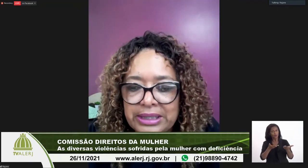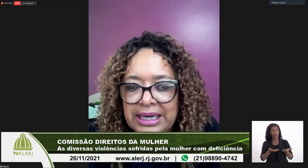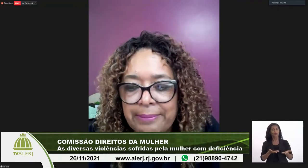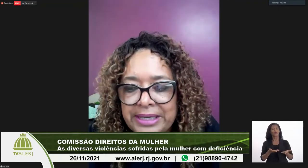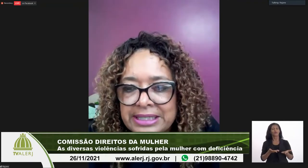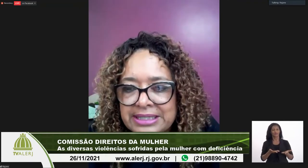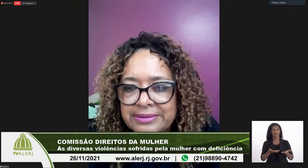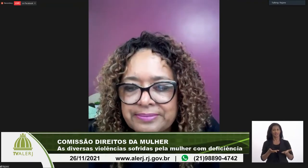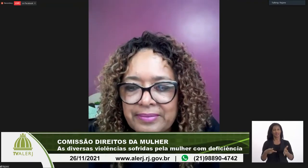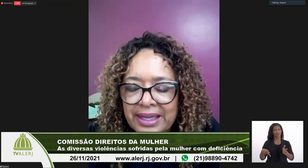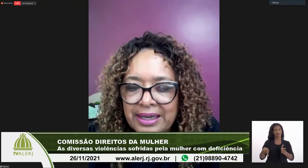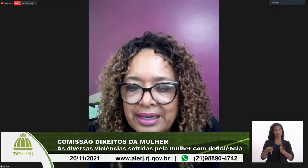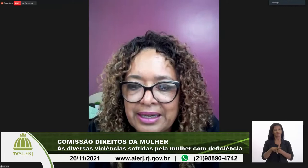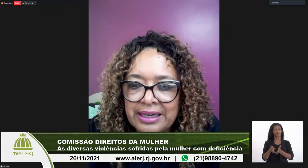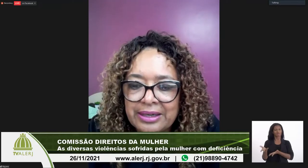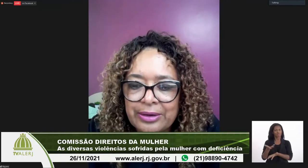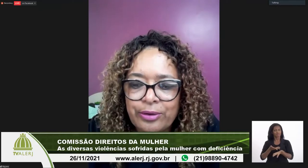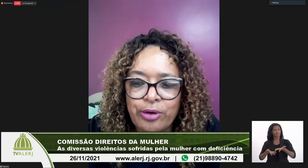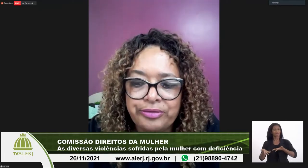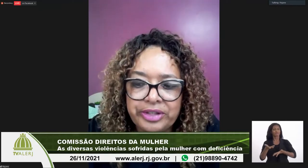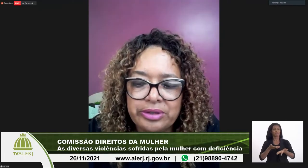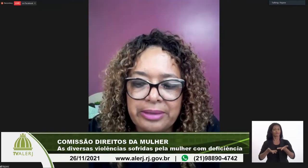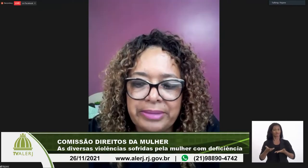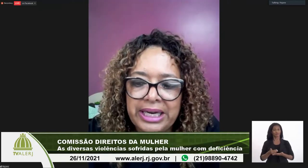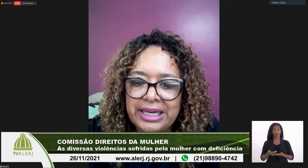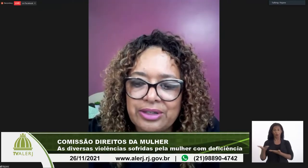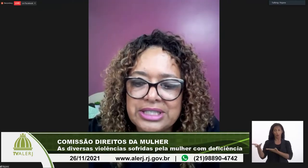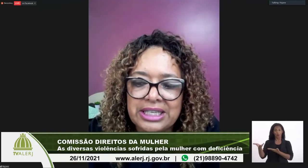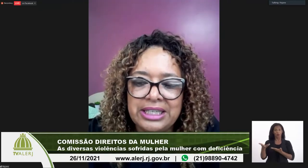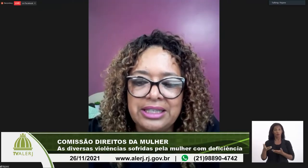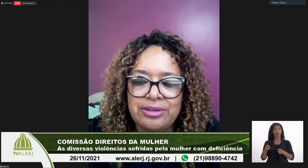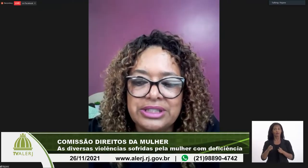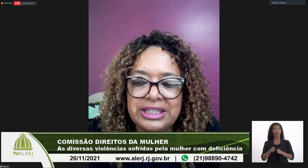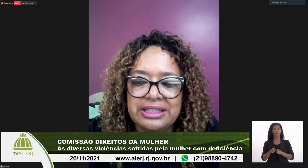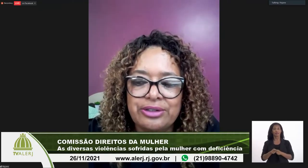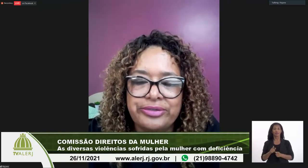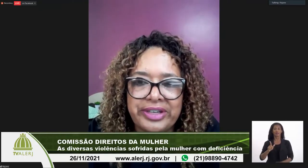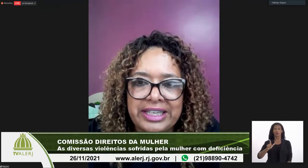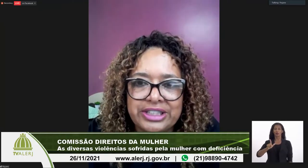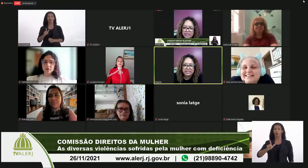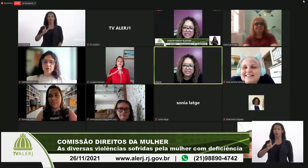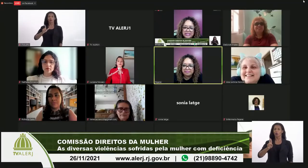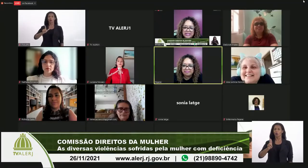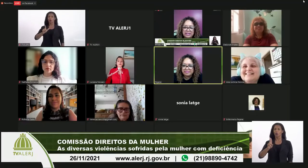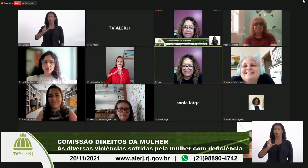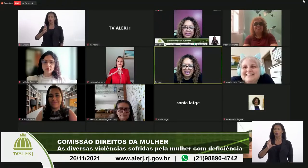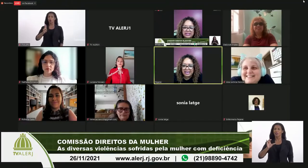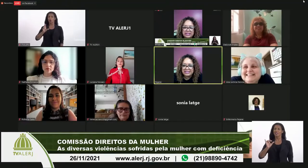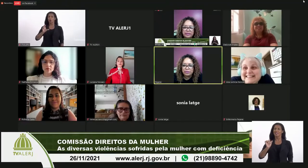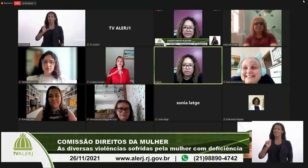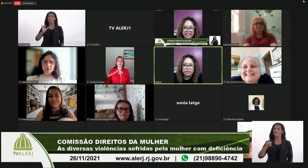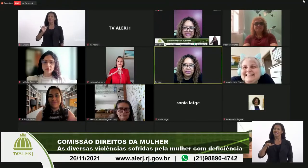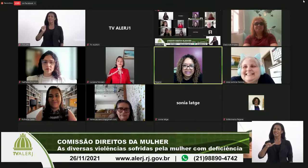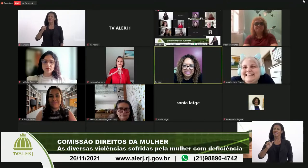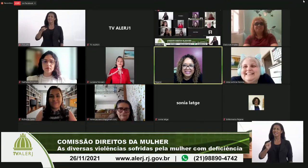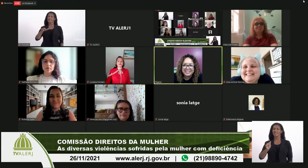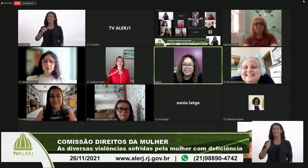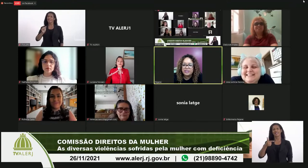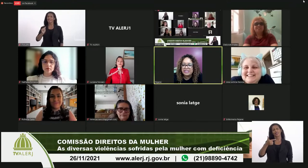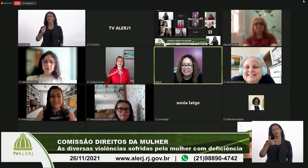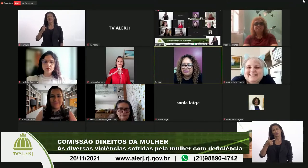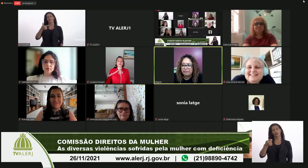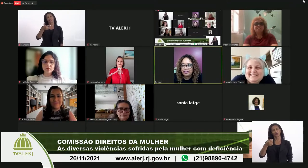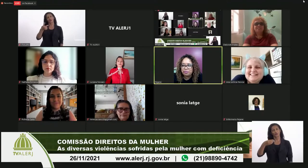compor a mesa. Convido também a nossa querida Luciana Novaes. Em 2003,